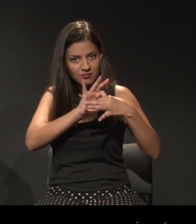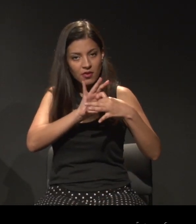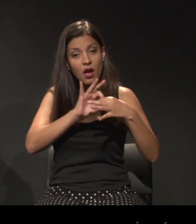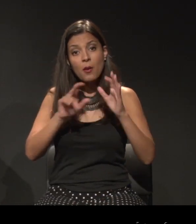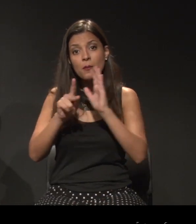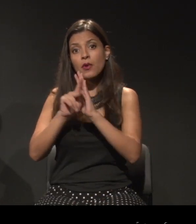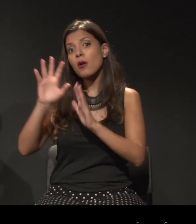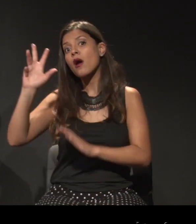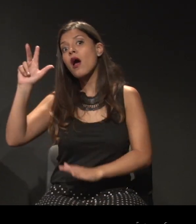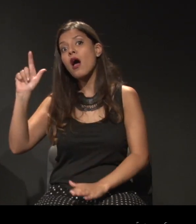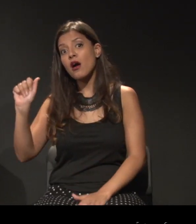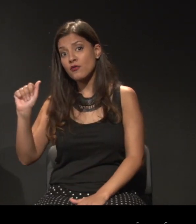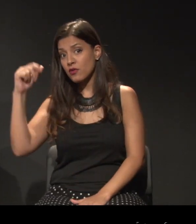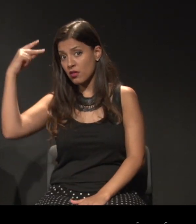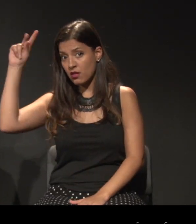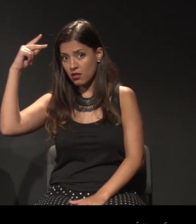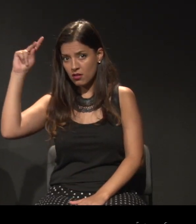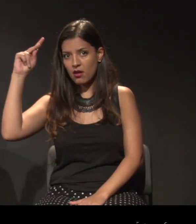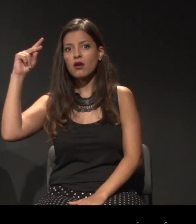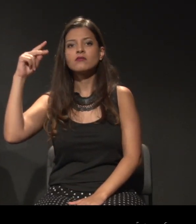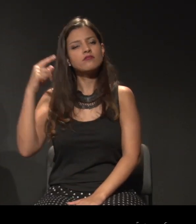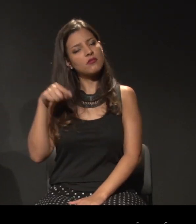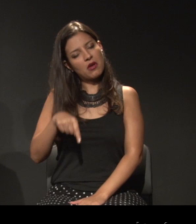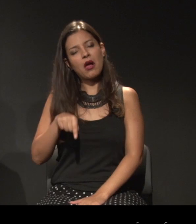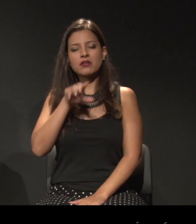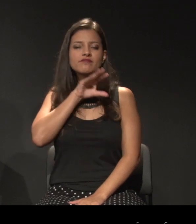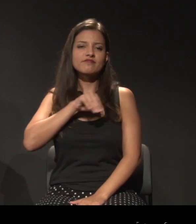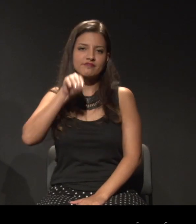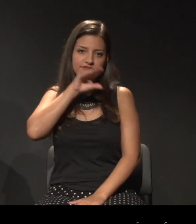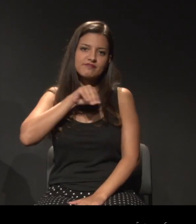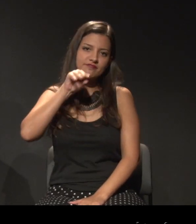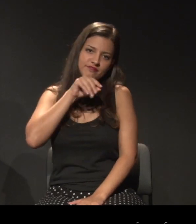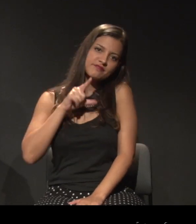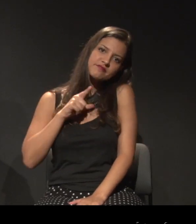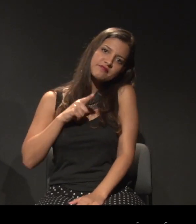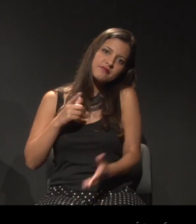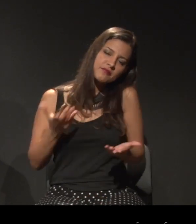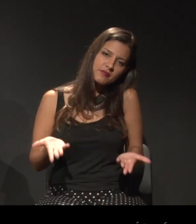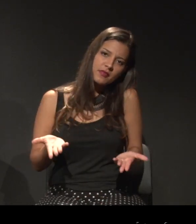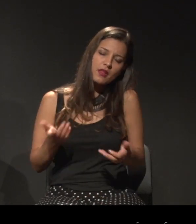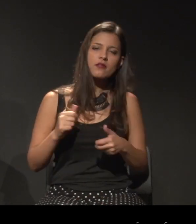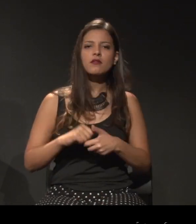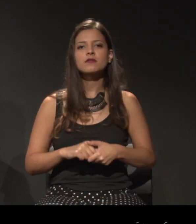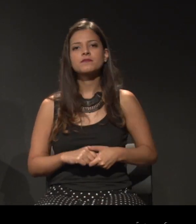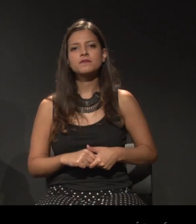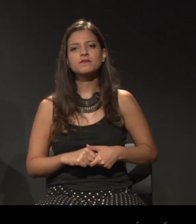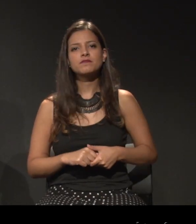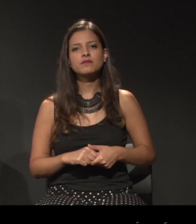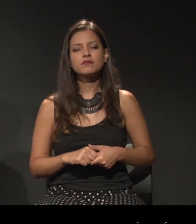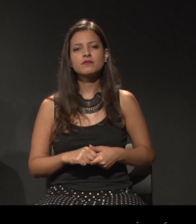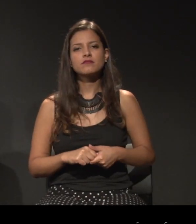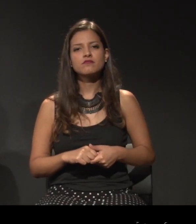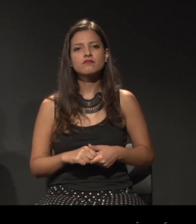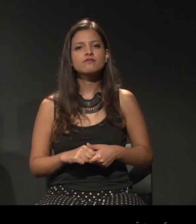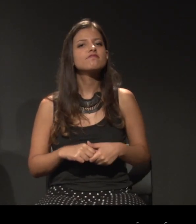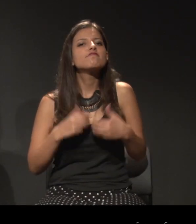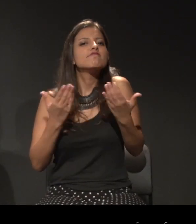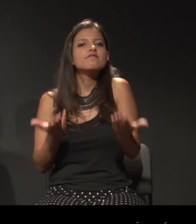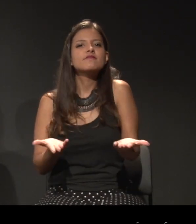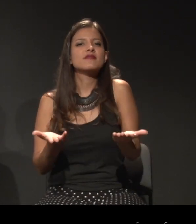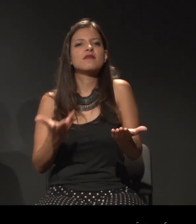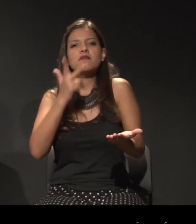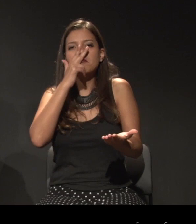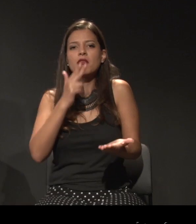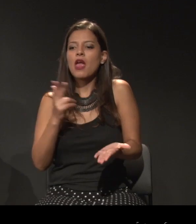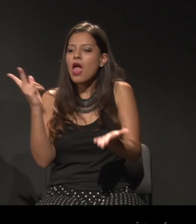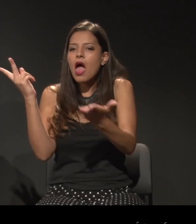E que não tem um